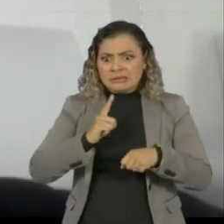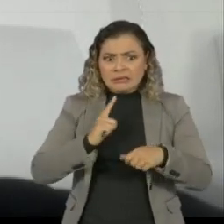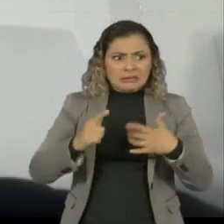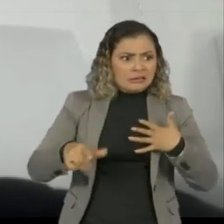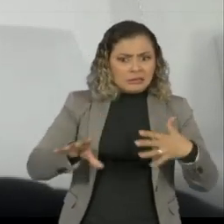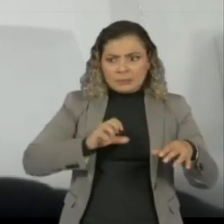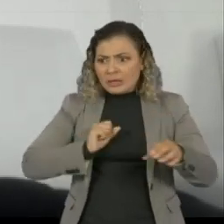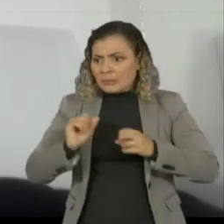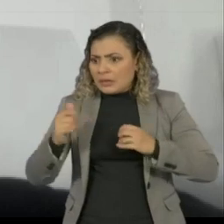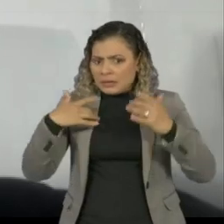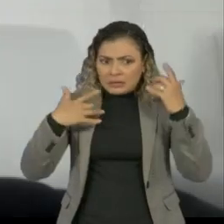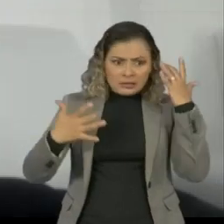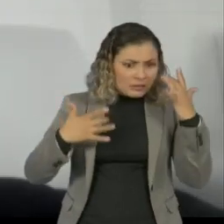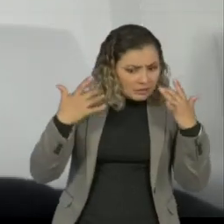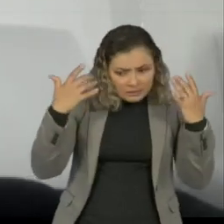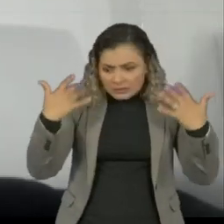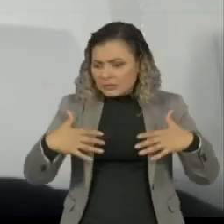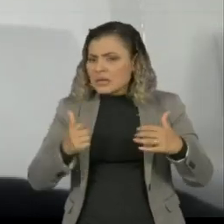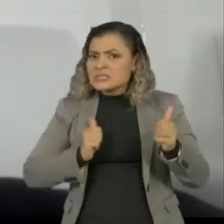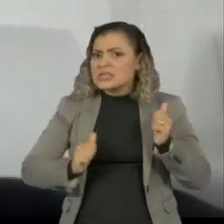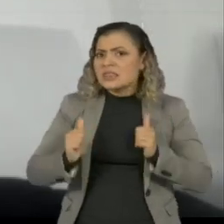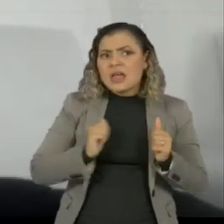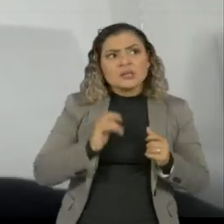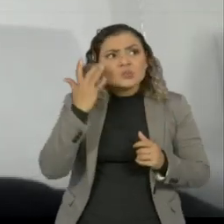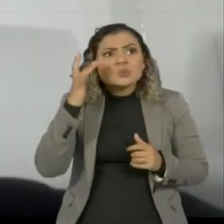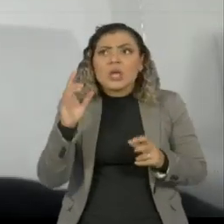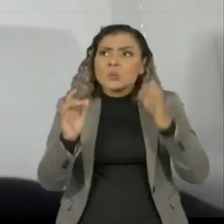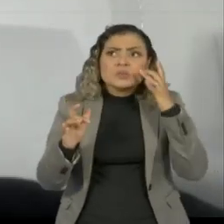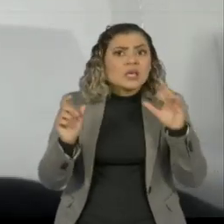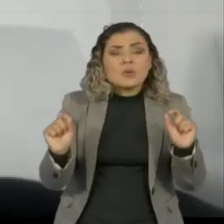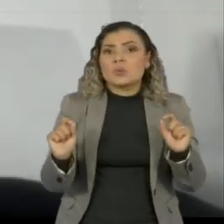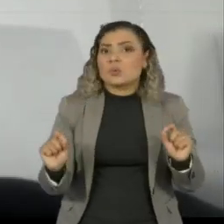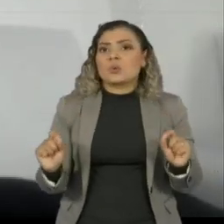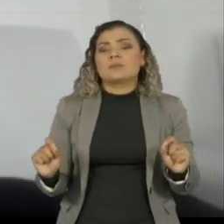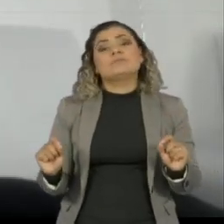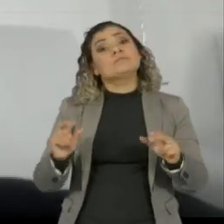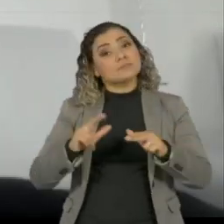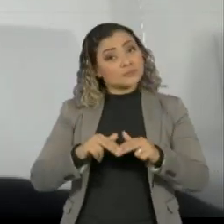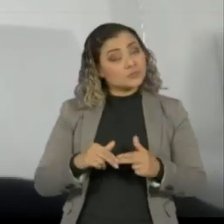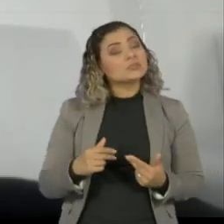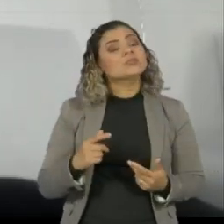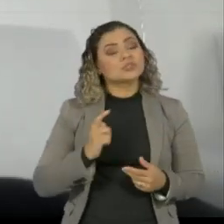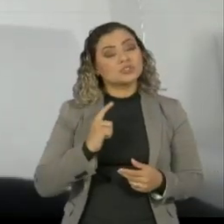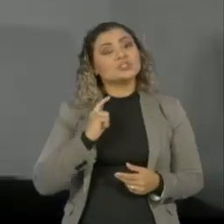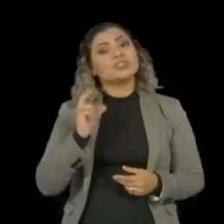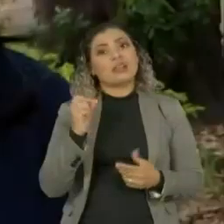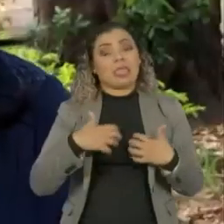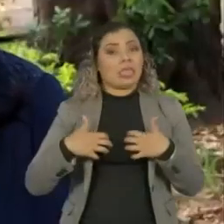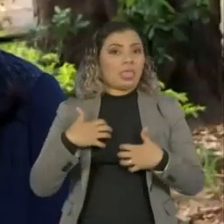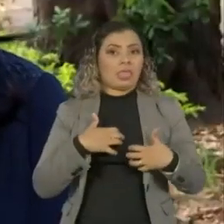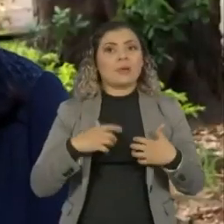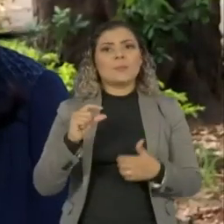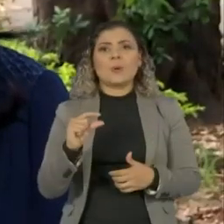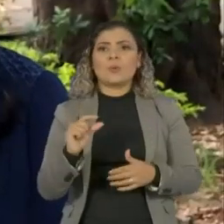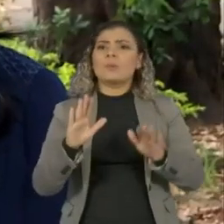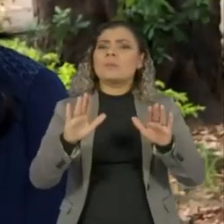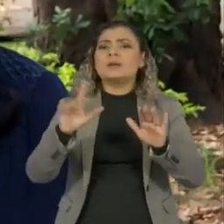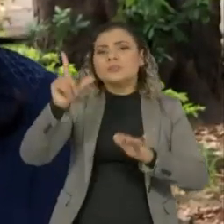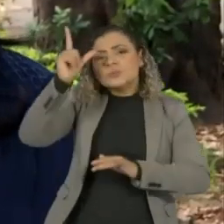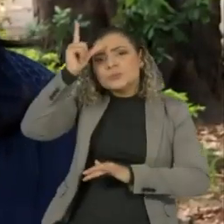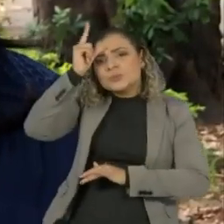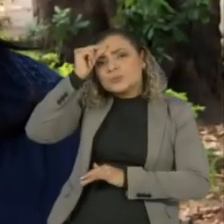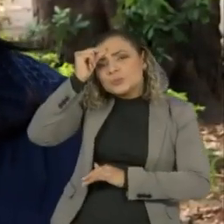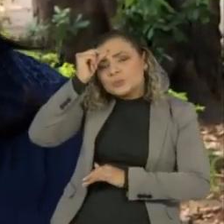que eu me contaminei? Será que é a ansiedade? E isso causava uma turbulência, né? Para diminuir a